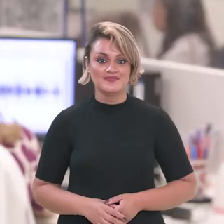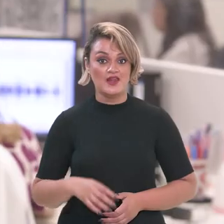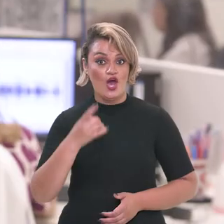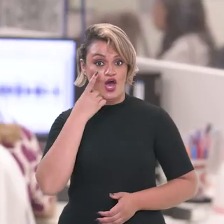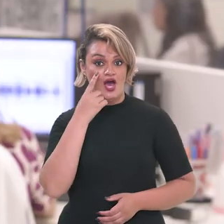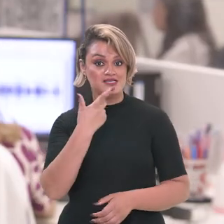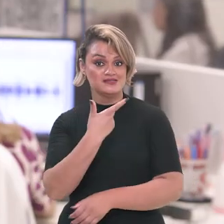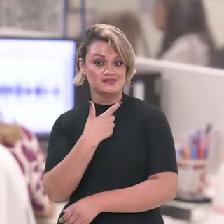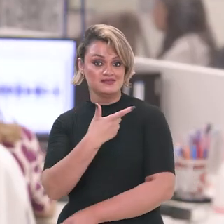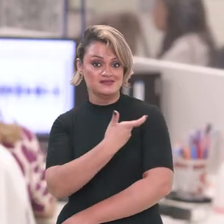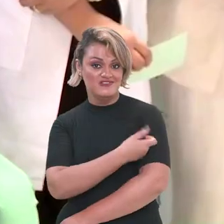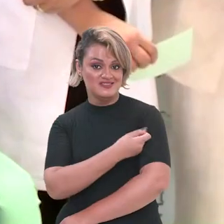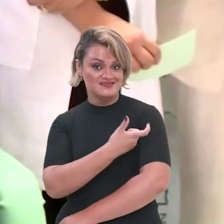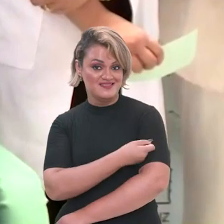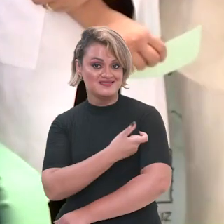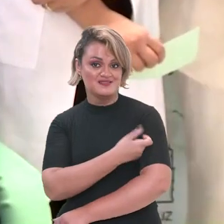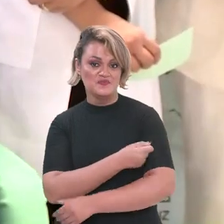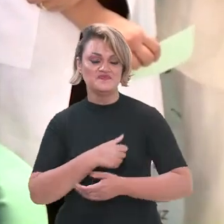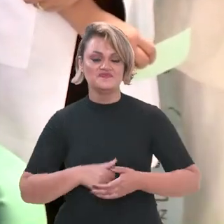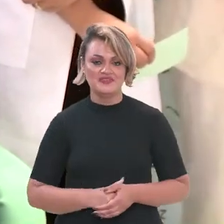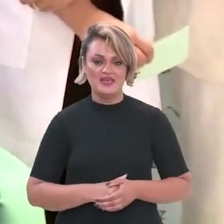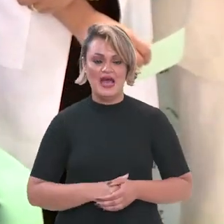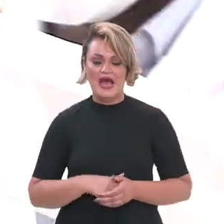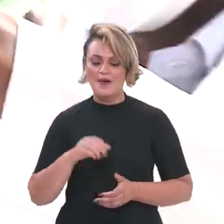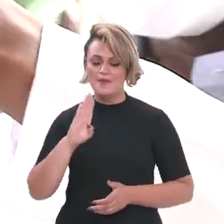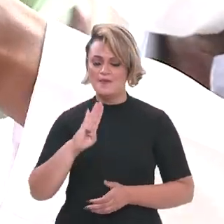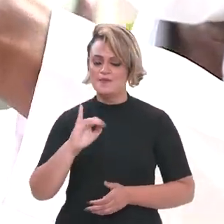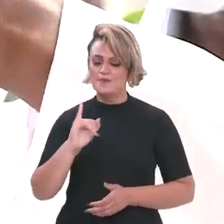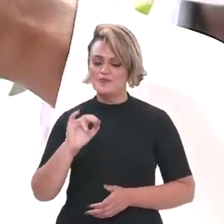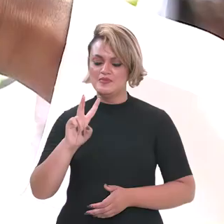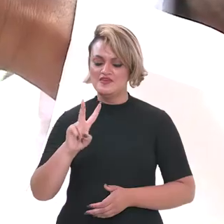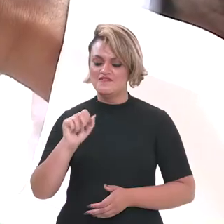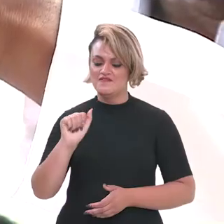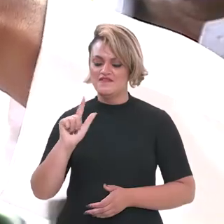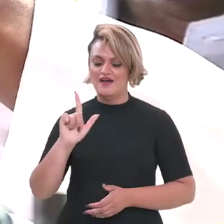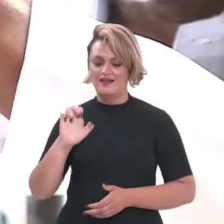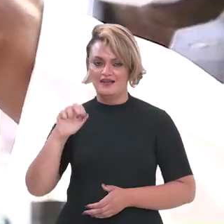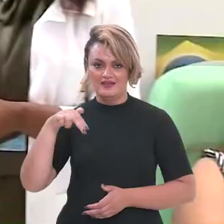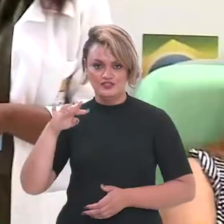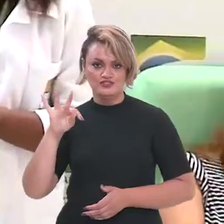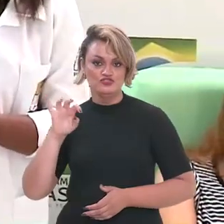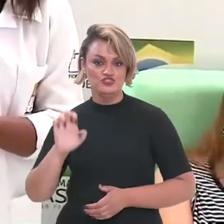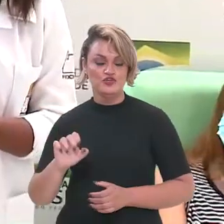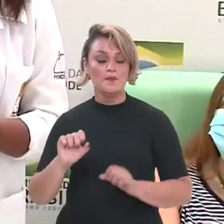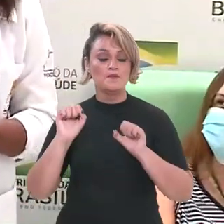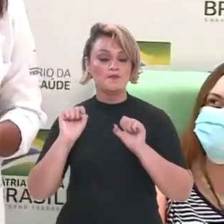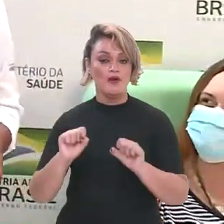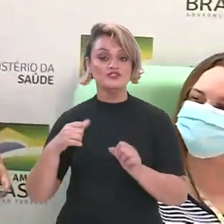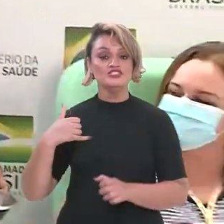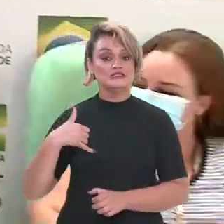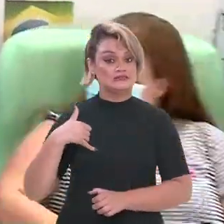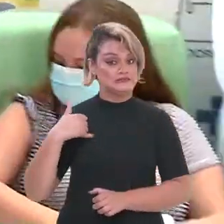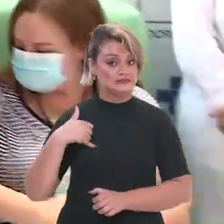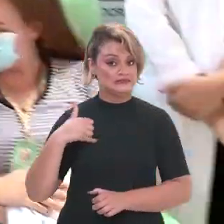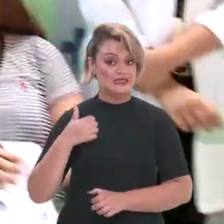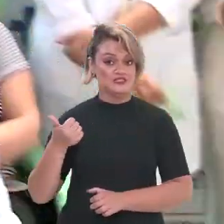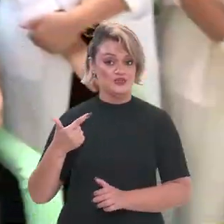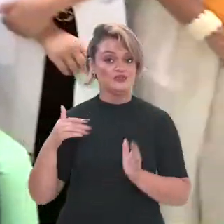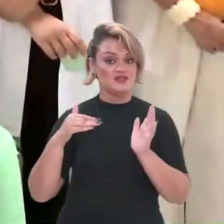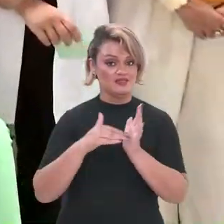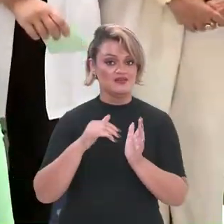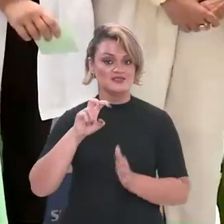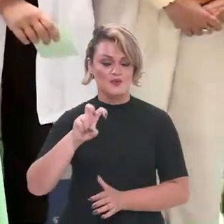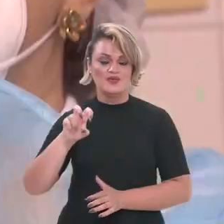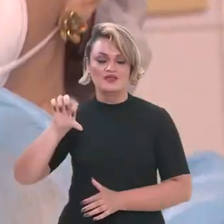De olho na saúde. A vacinação da dose de reforço bivalente contra a Covid-19 foi ampliada para pessoas entre